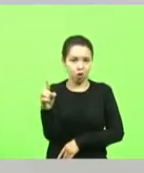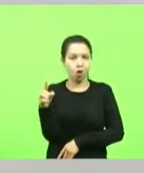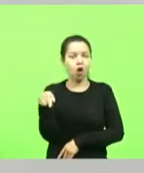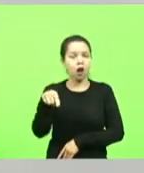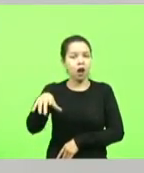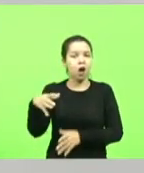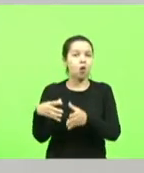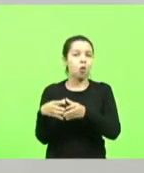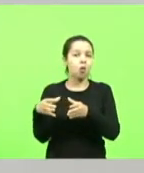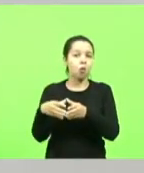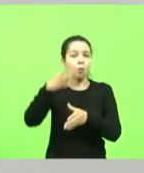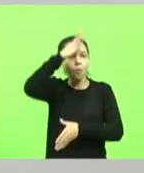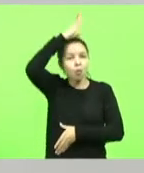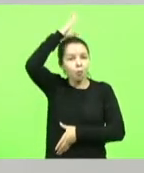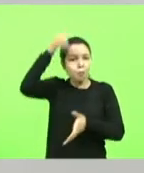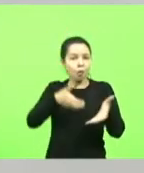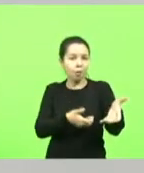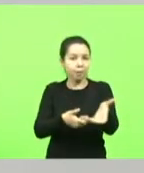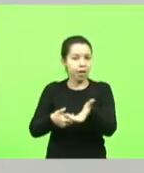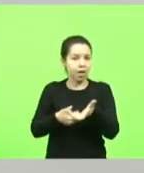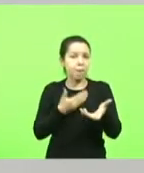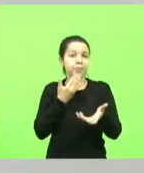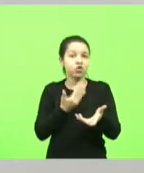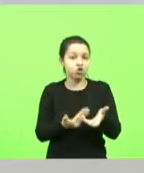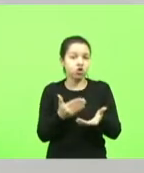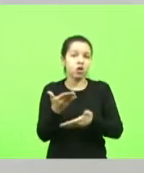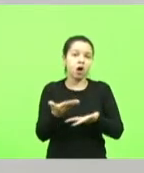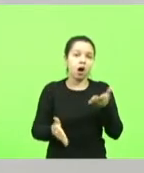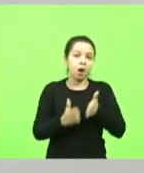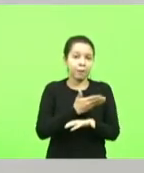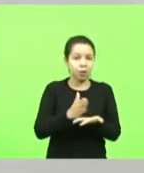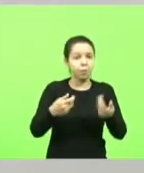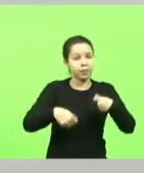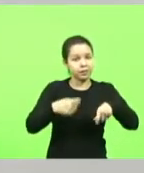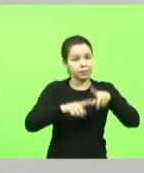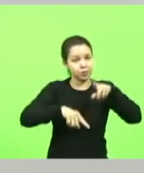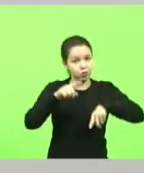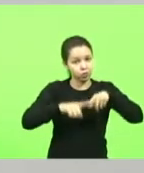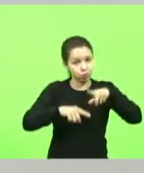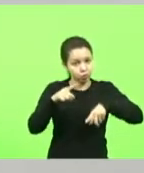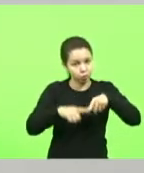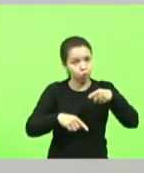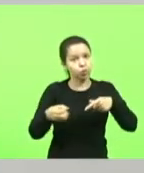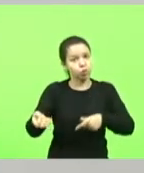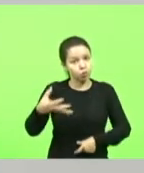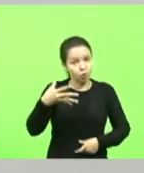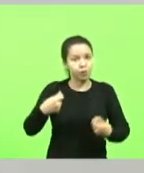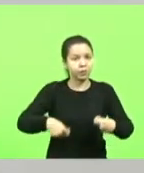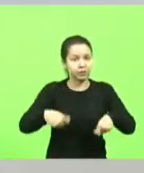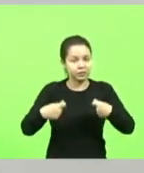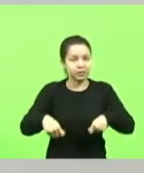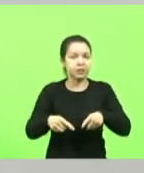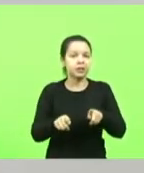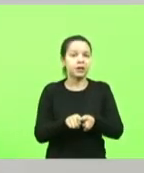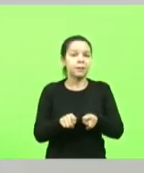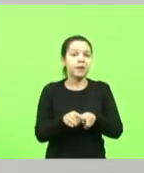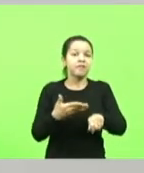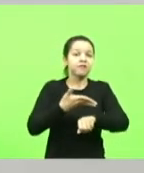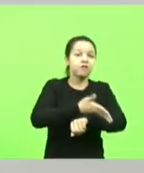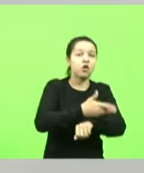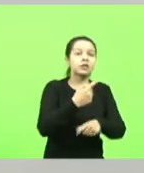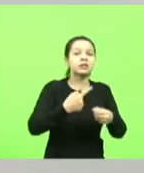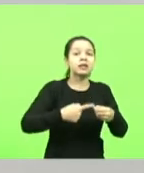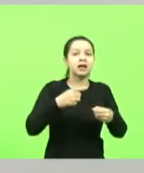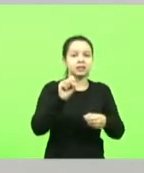está pedindo alguns equipamentos alguns avanços vamos estar em Salete onde a